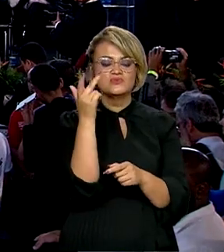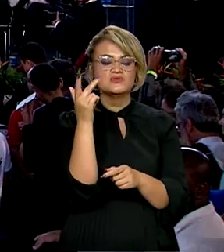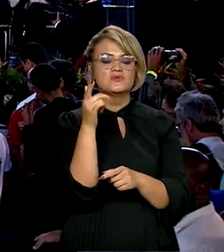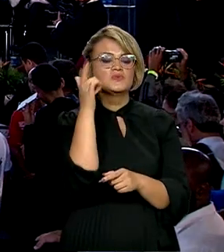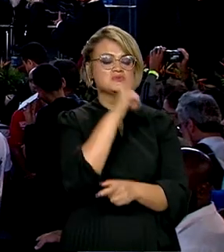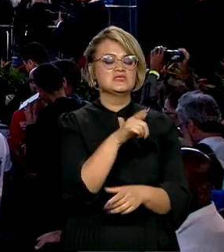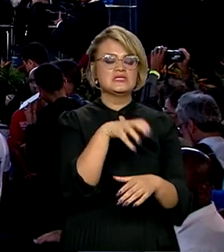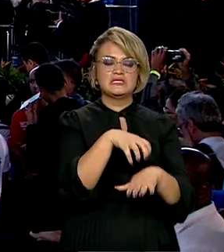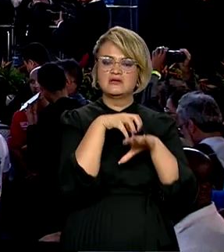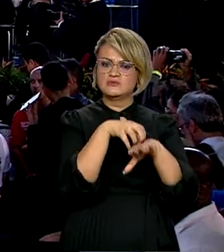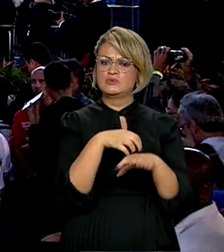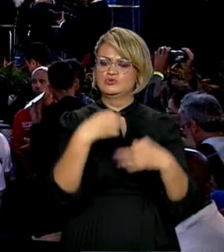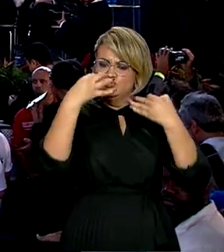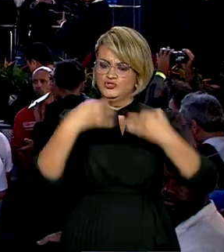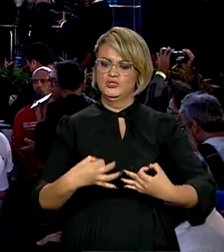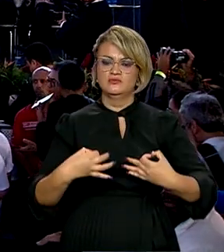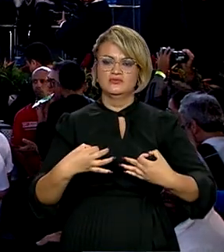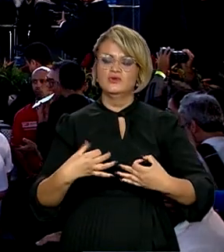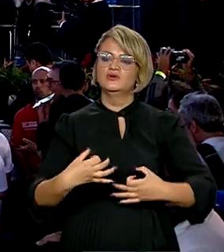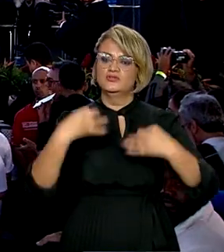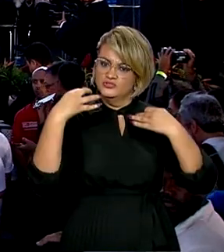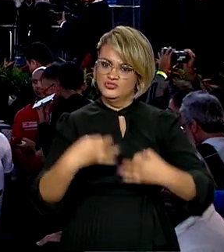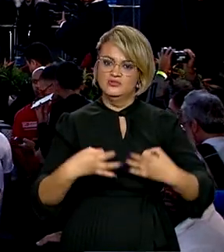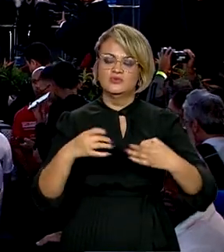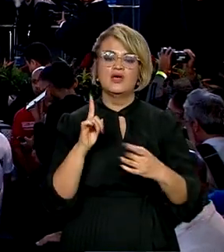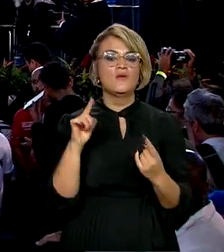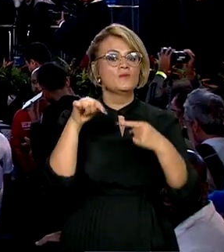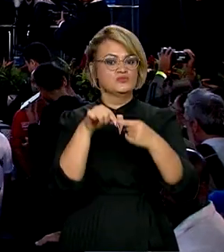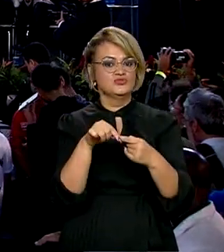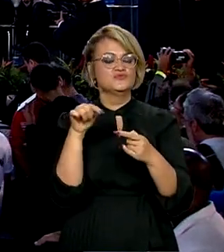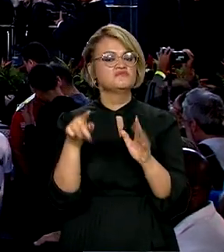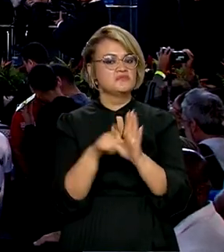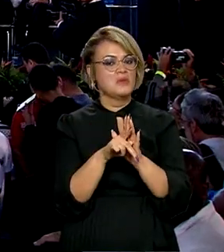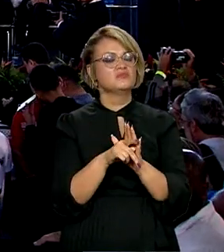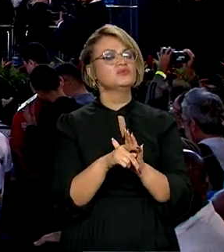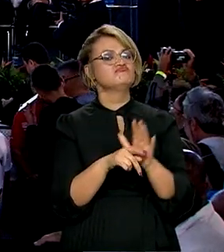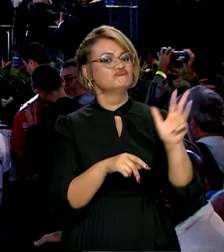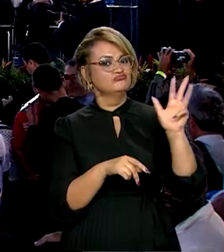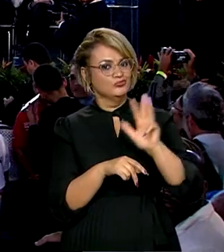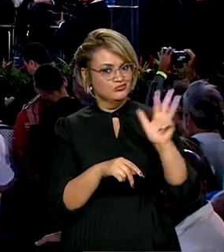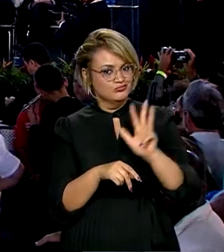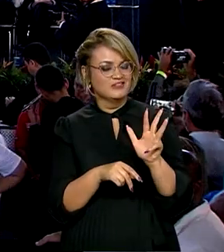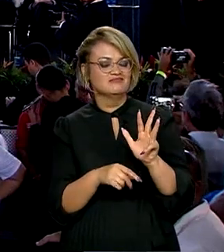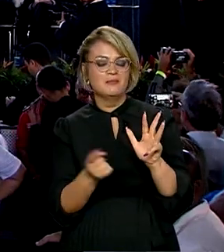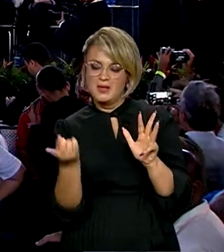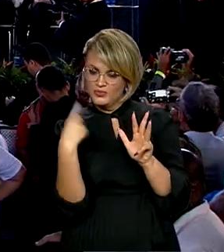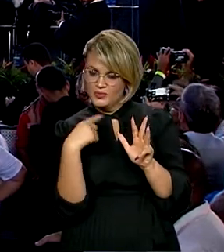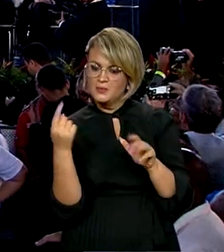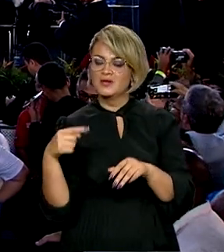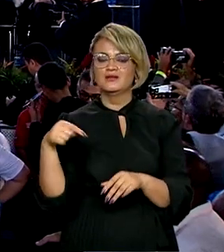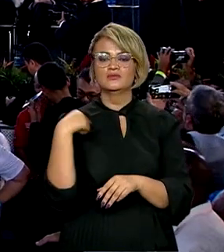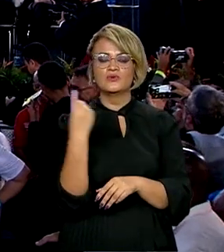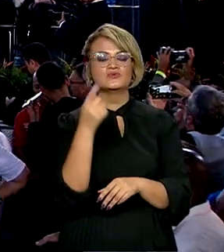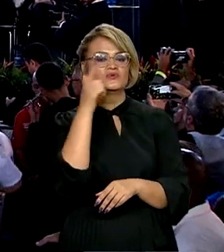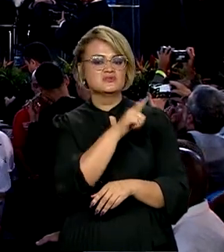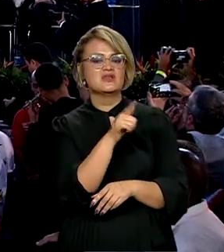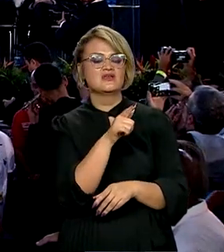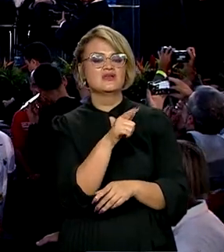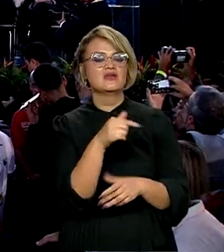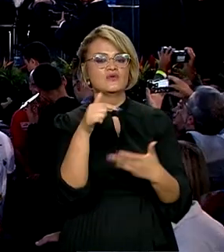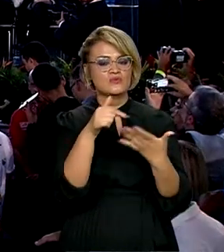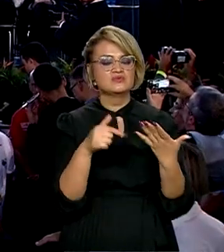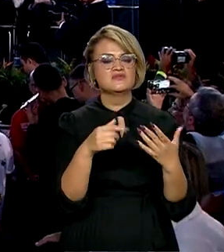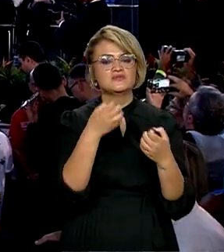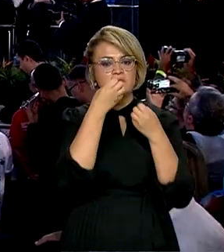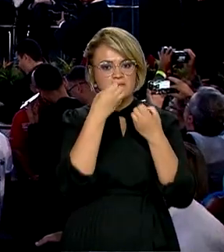um transporte digno. E isso é um objetivo que o presidente Lula nos deu, para que a gente possa levar um serviço